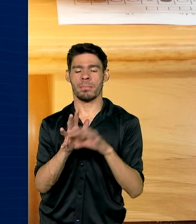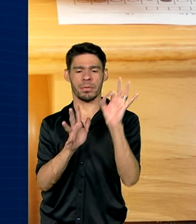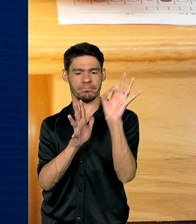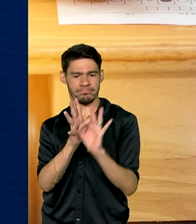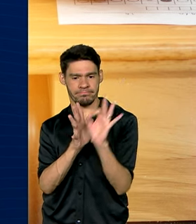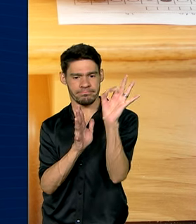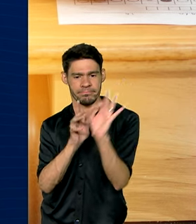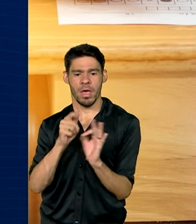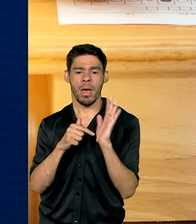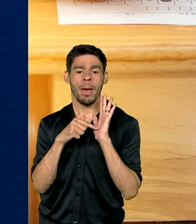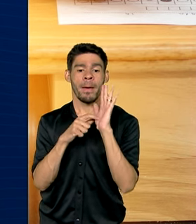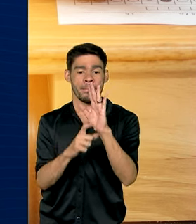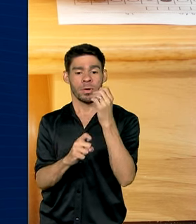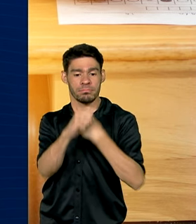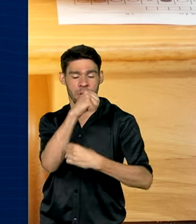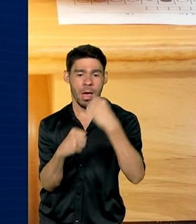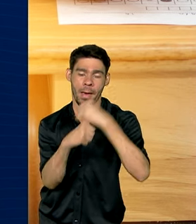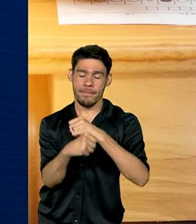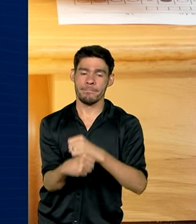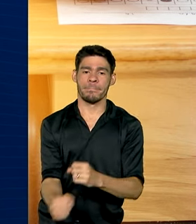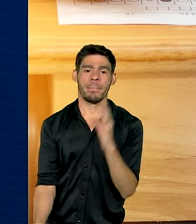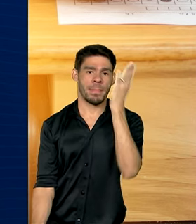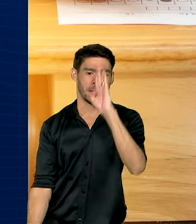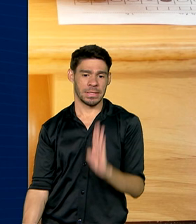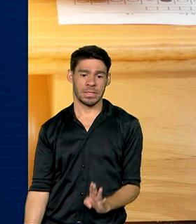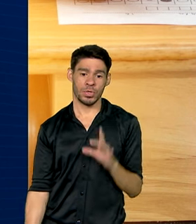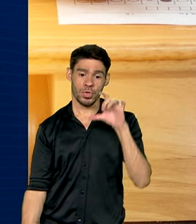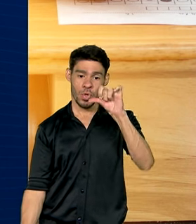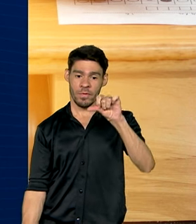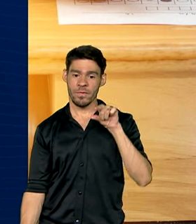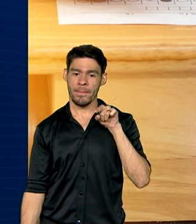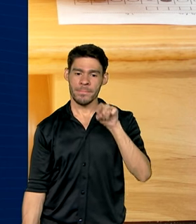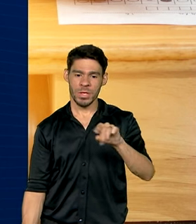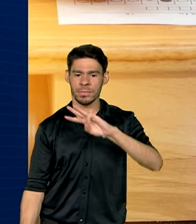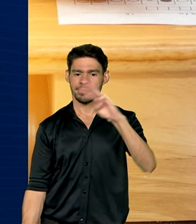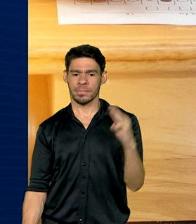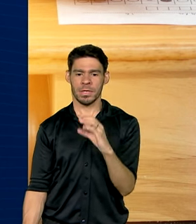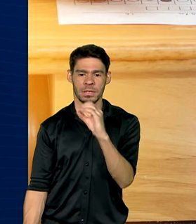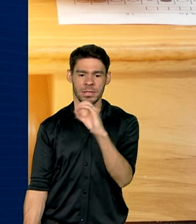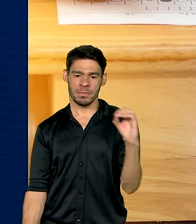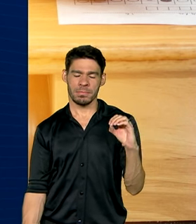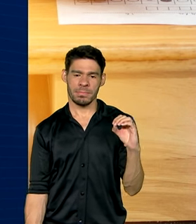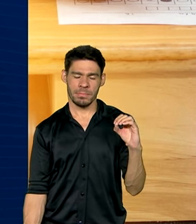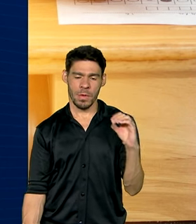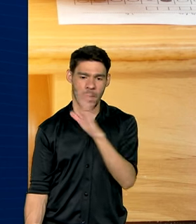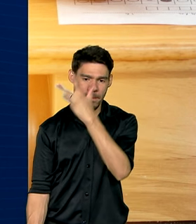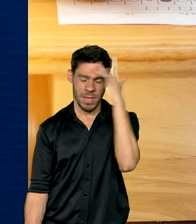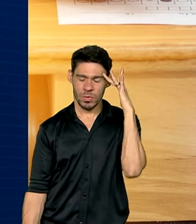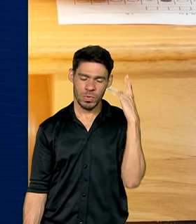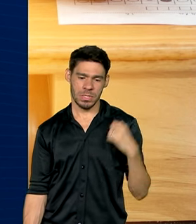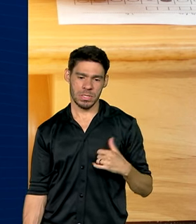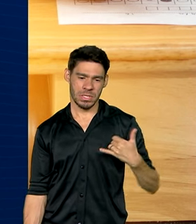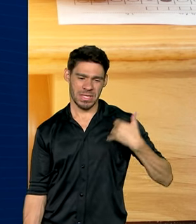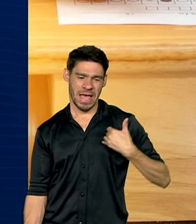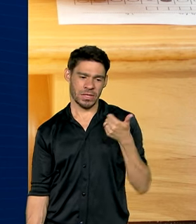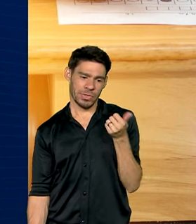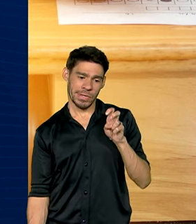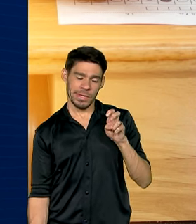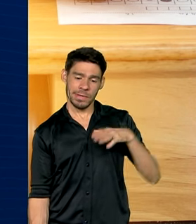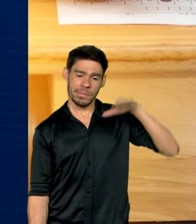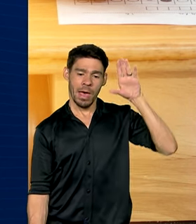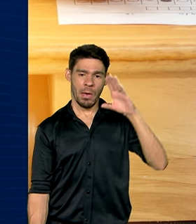ano passado, o Brasil tinha 9 milhões e 300 mil pessoas com 15 anos ou mais de idade analfabetas.